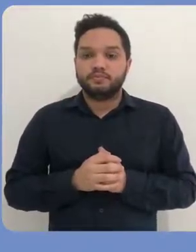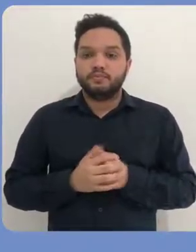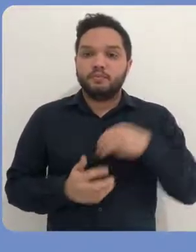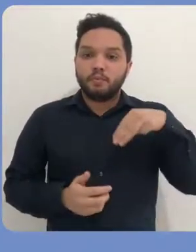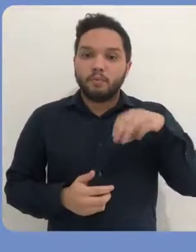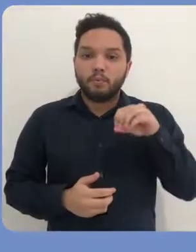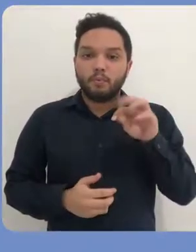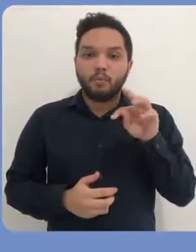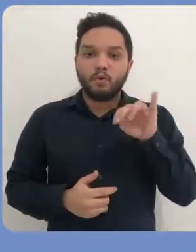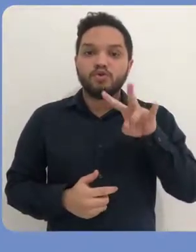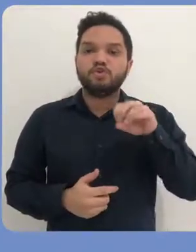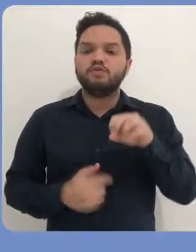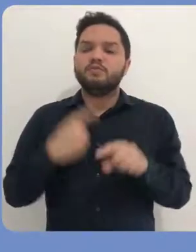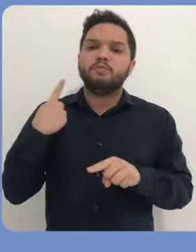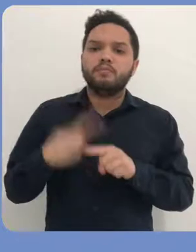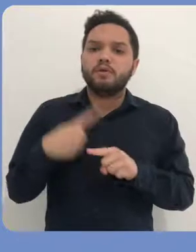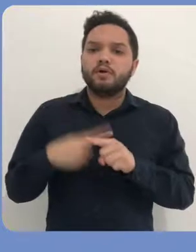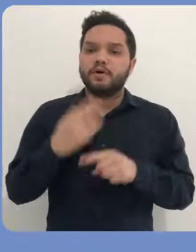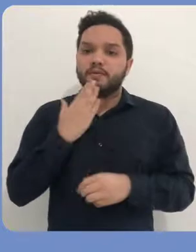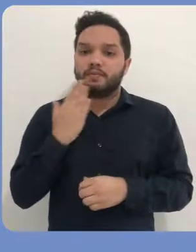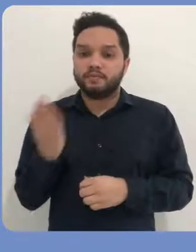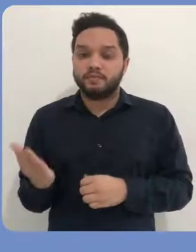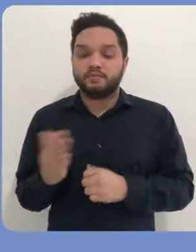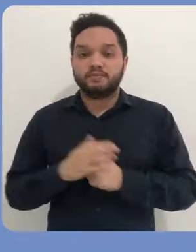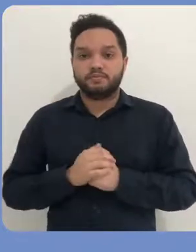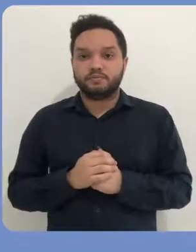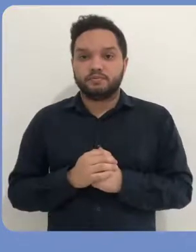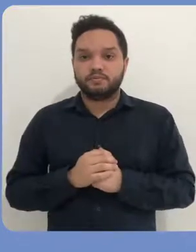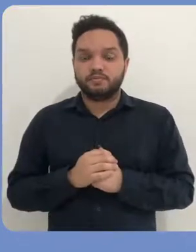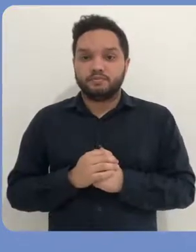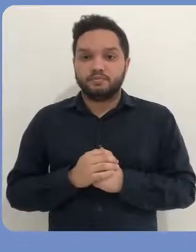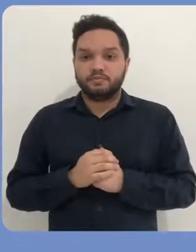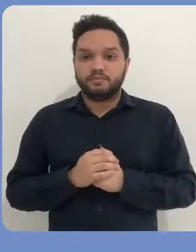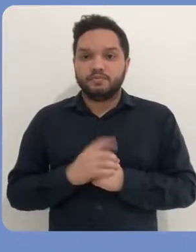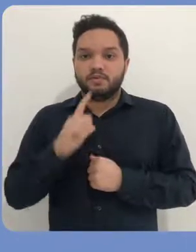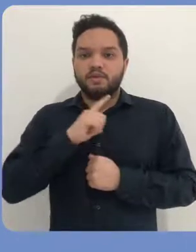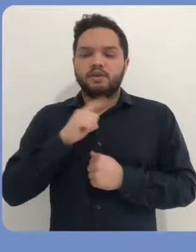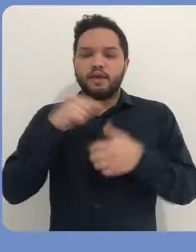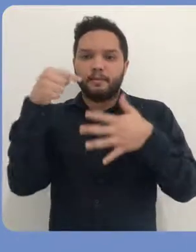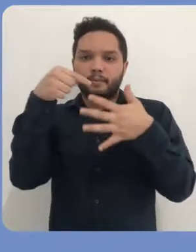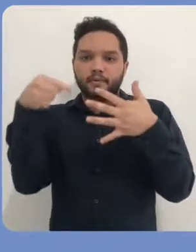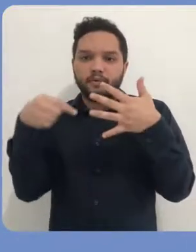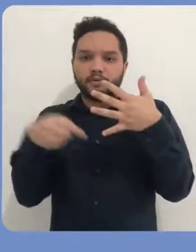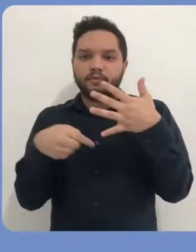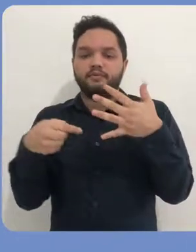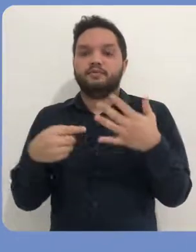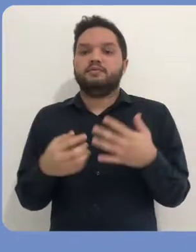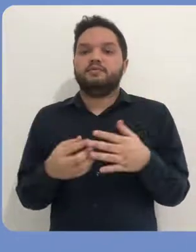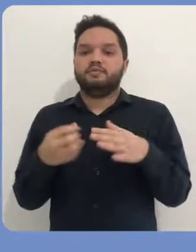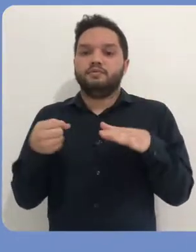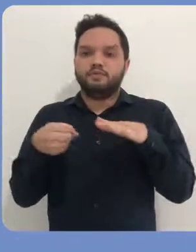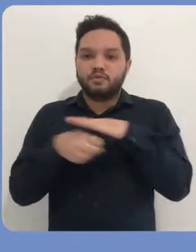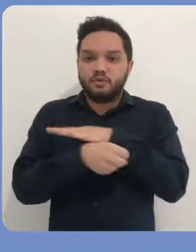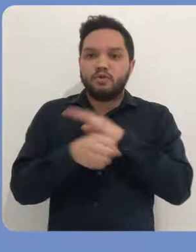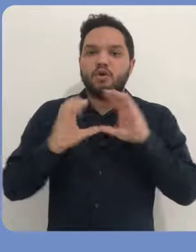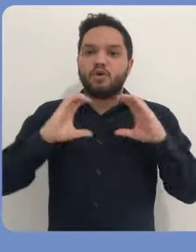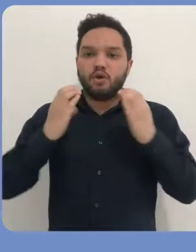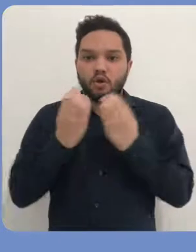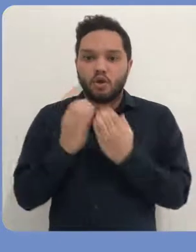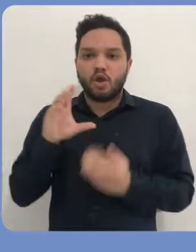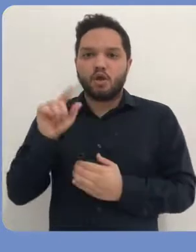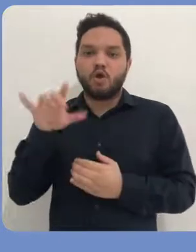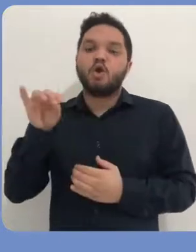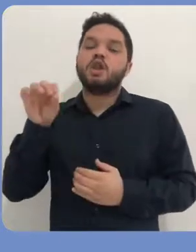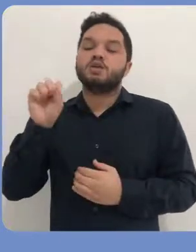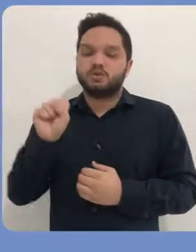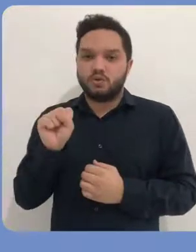o motivo da sua solicitação. Então, aqui a gente tem as seguintes opções de inclusão de comunidades e